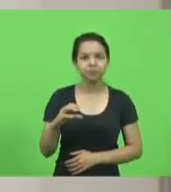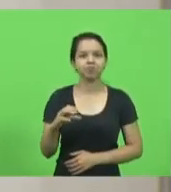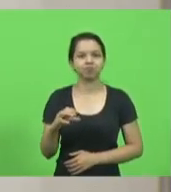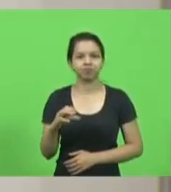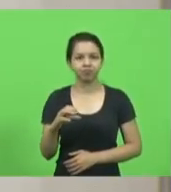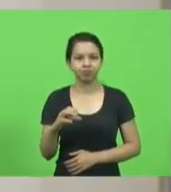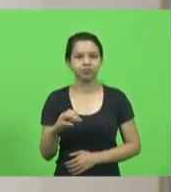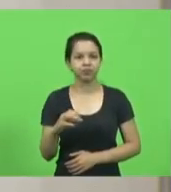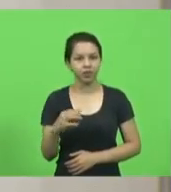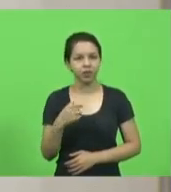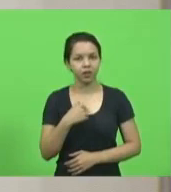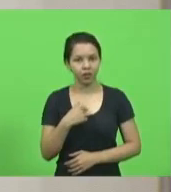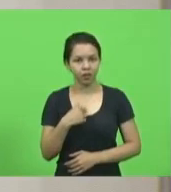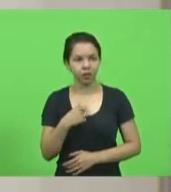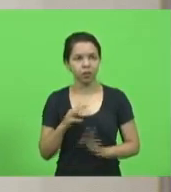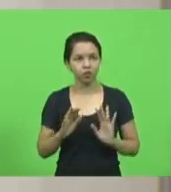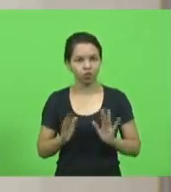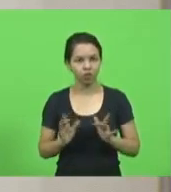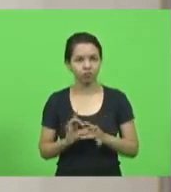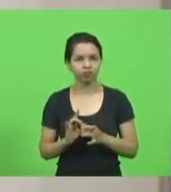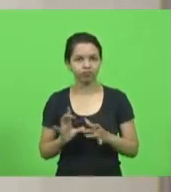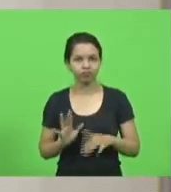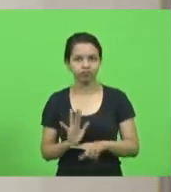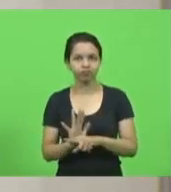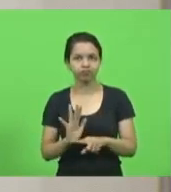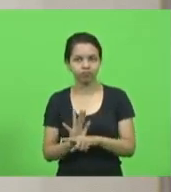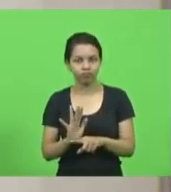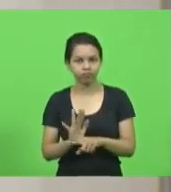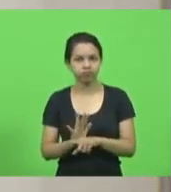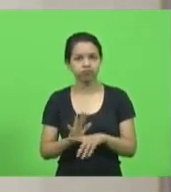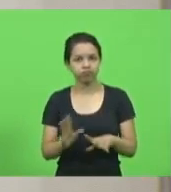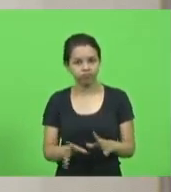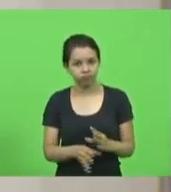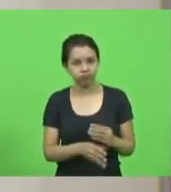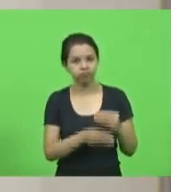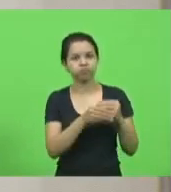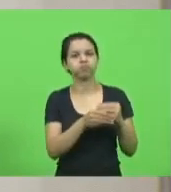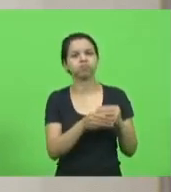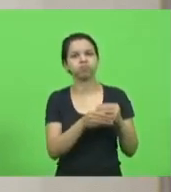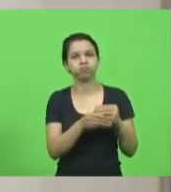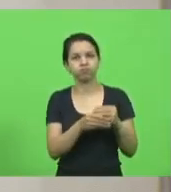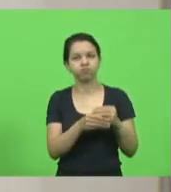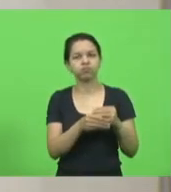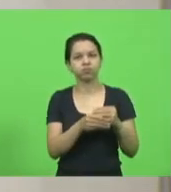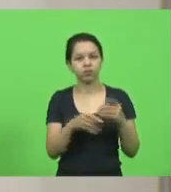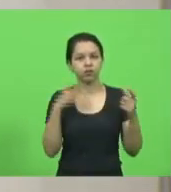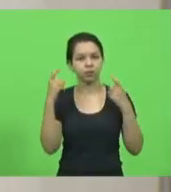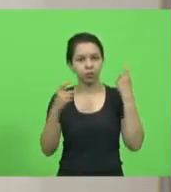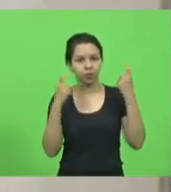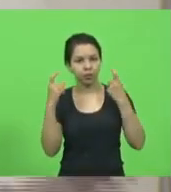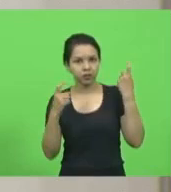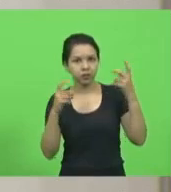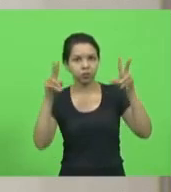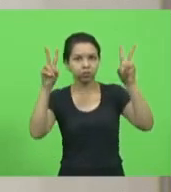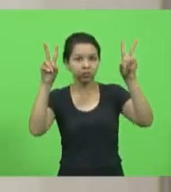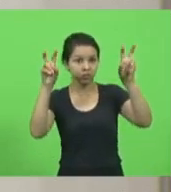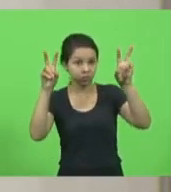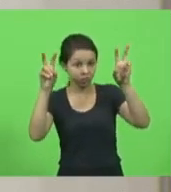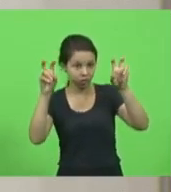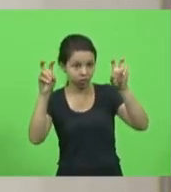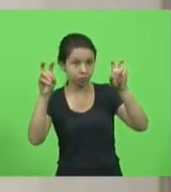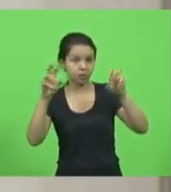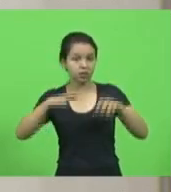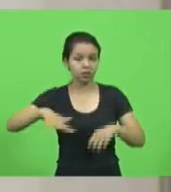para esse trabalho e somar-me aqui à V. Exª nessa preocupação com a questão do Grande